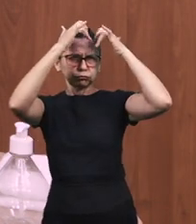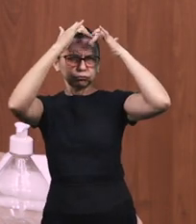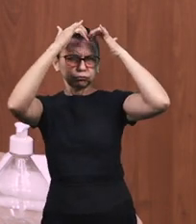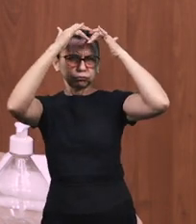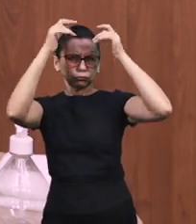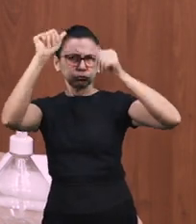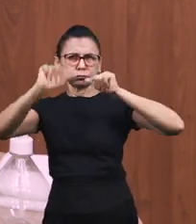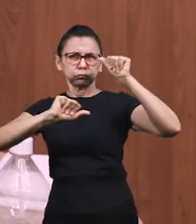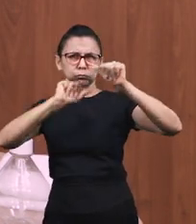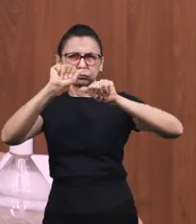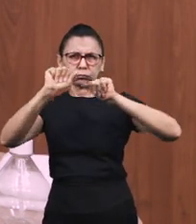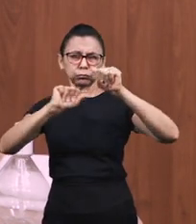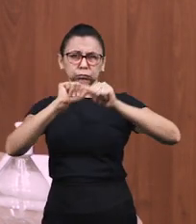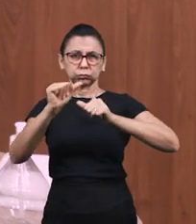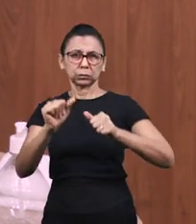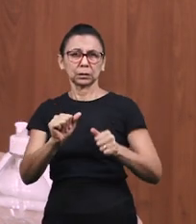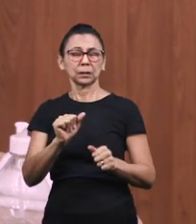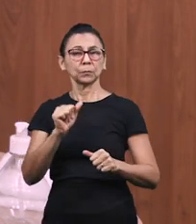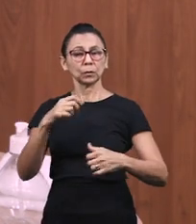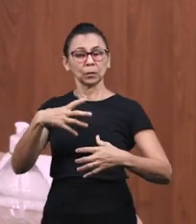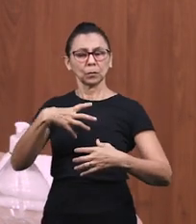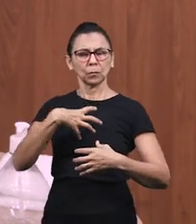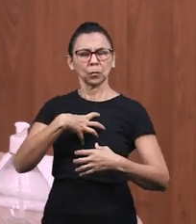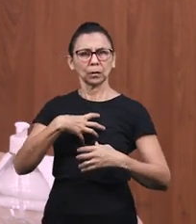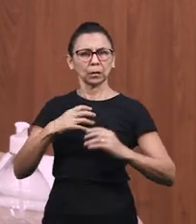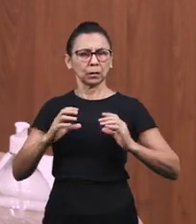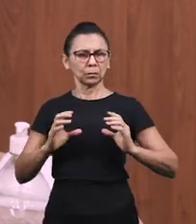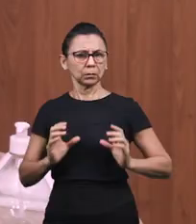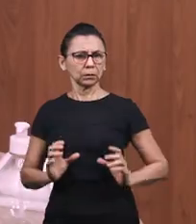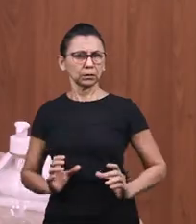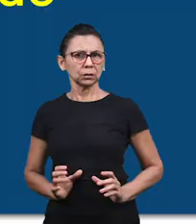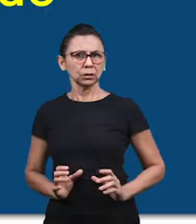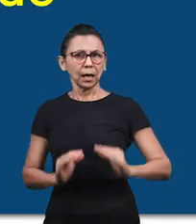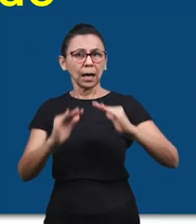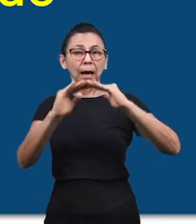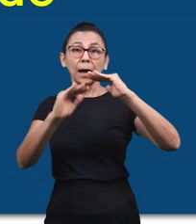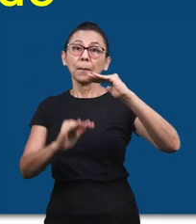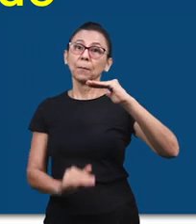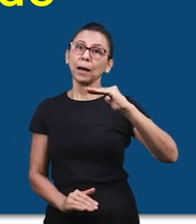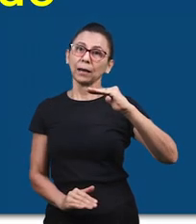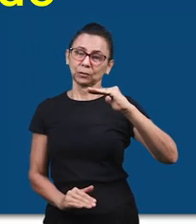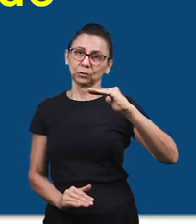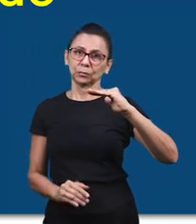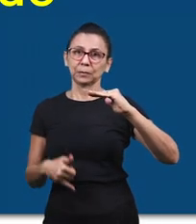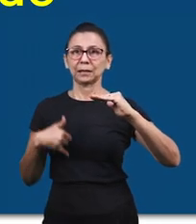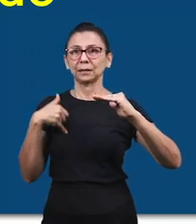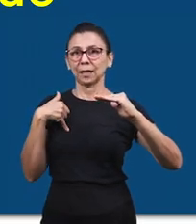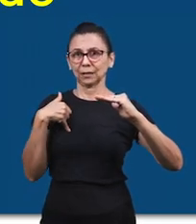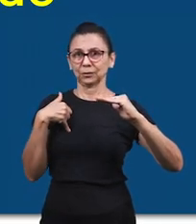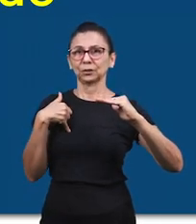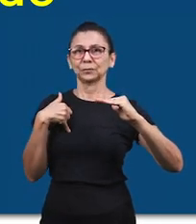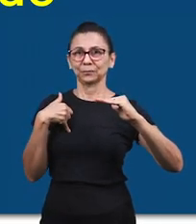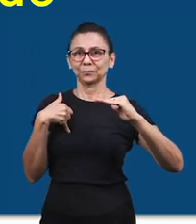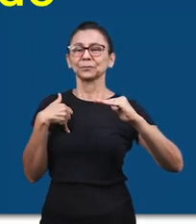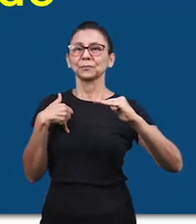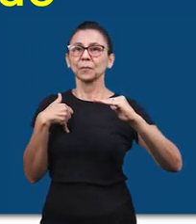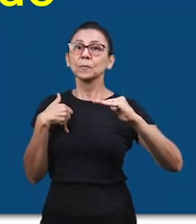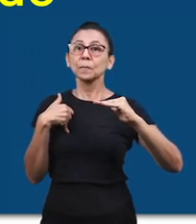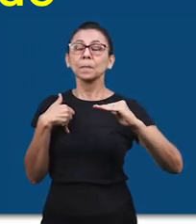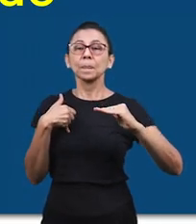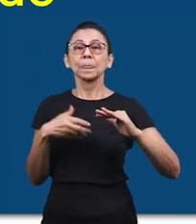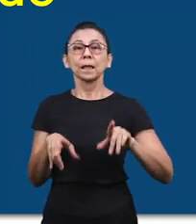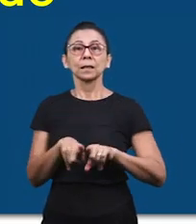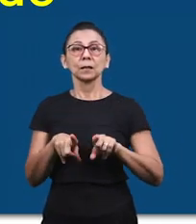que gera um desenvolvimento cognitivo, motor e comportamental muito abaixo do esperado para a sua idade cronológica.